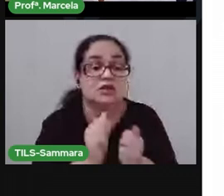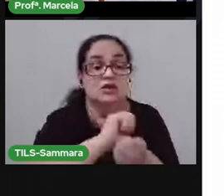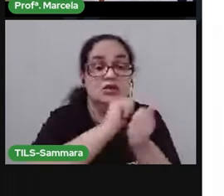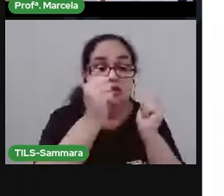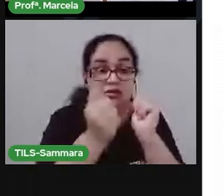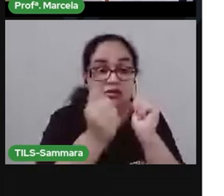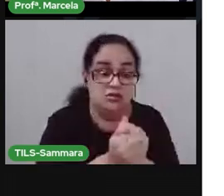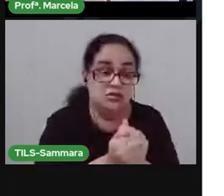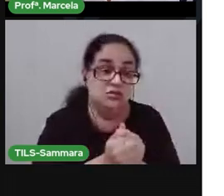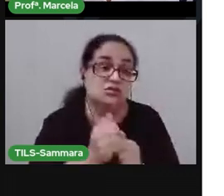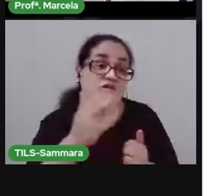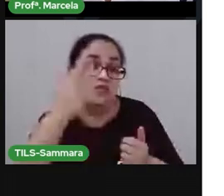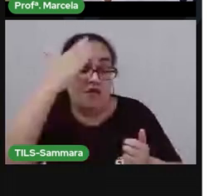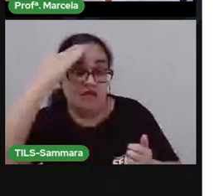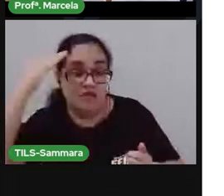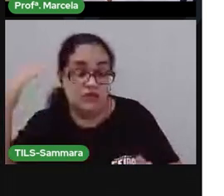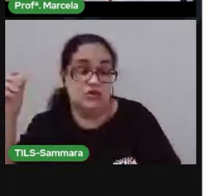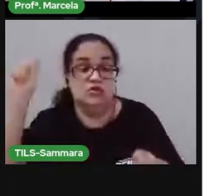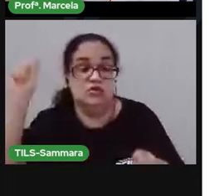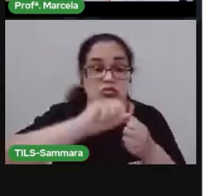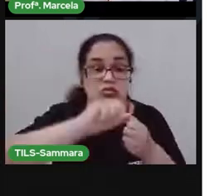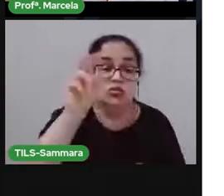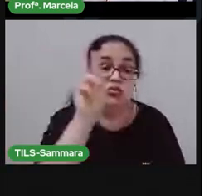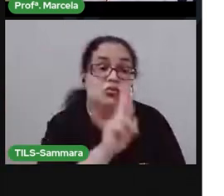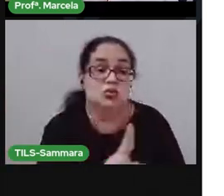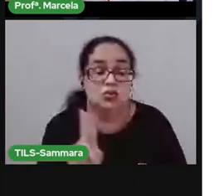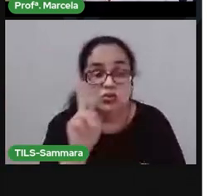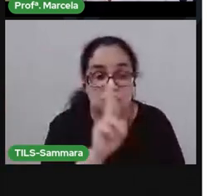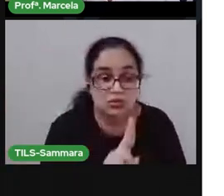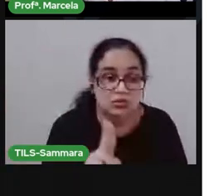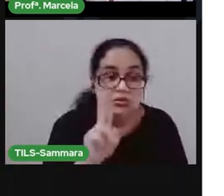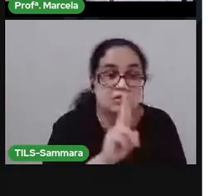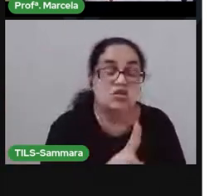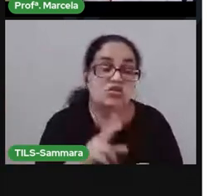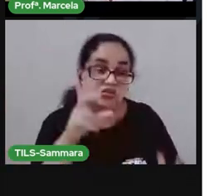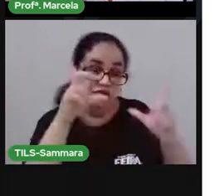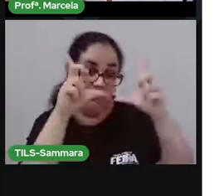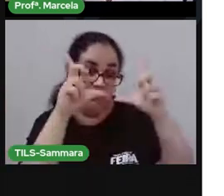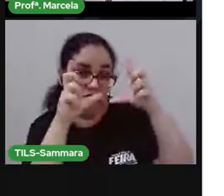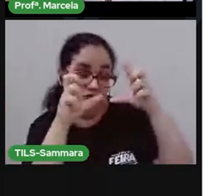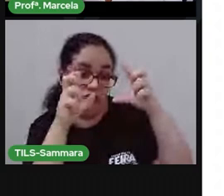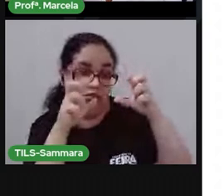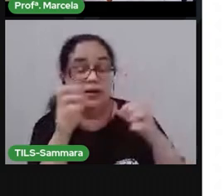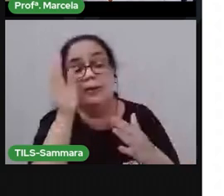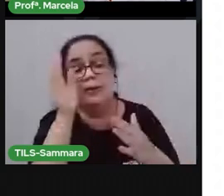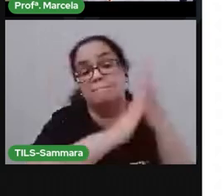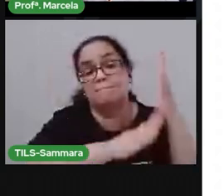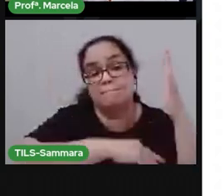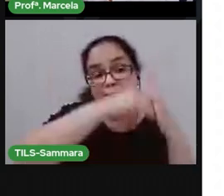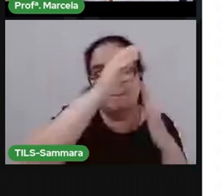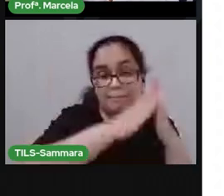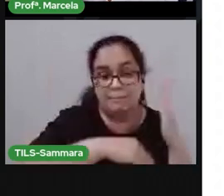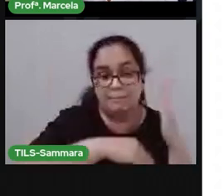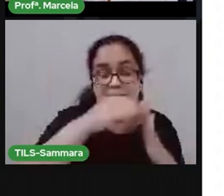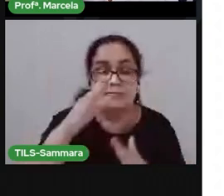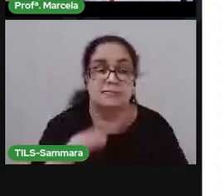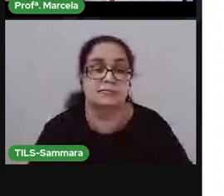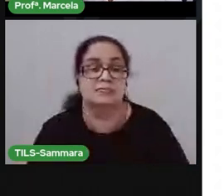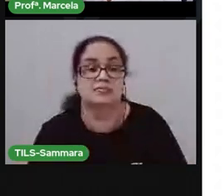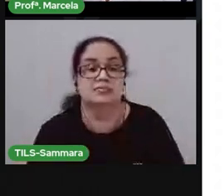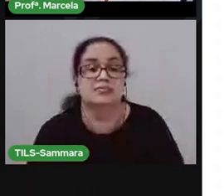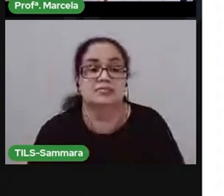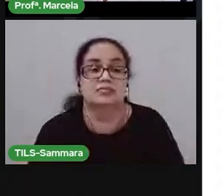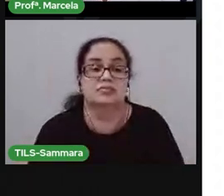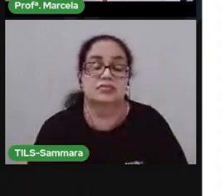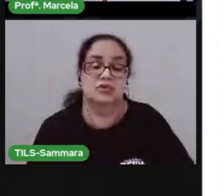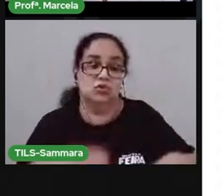artísticas que foram feitas utilizando recursos como fotografia, uma pintura em um quadro, uma escultura de